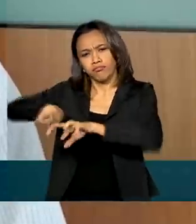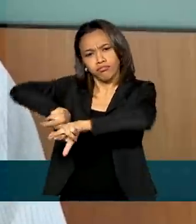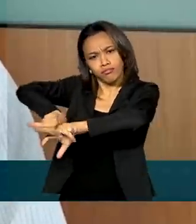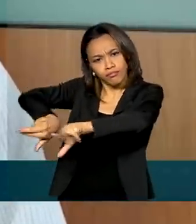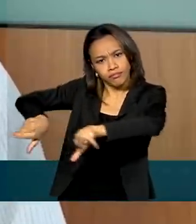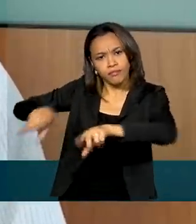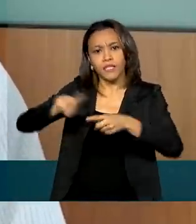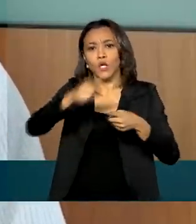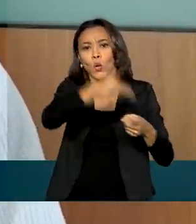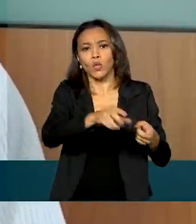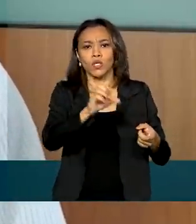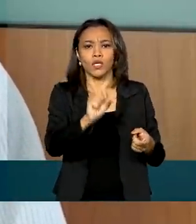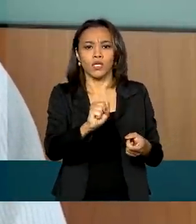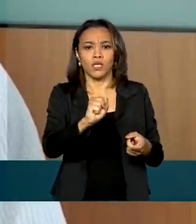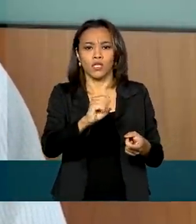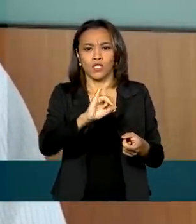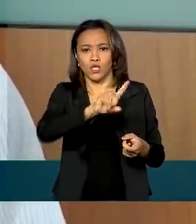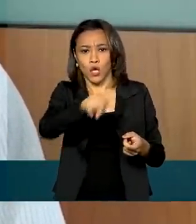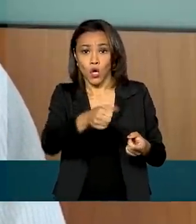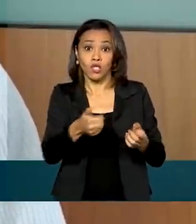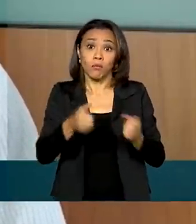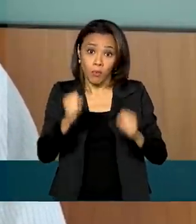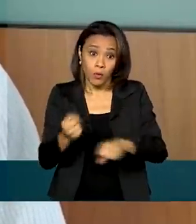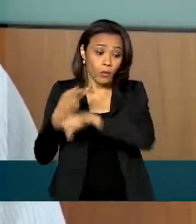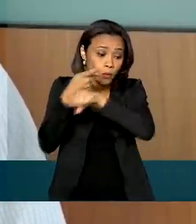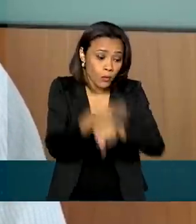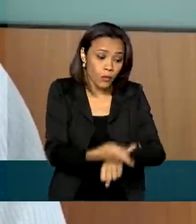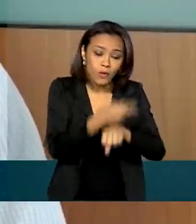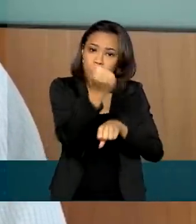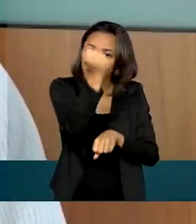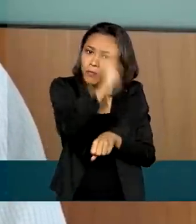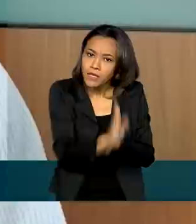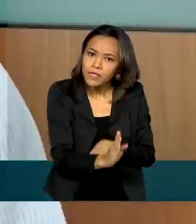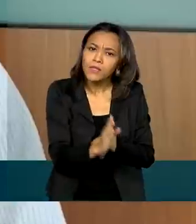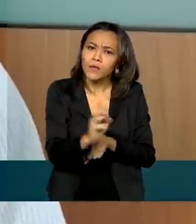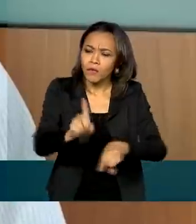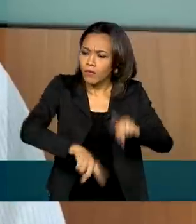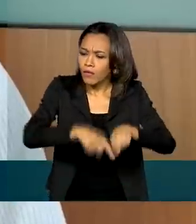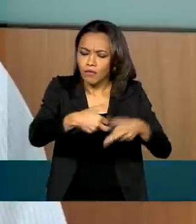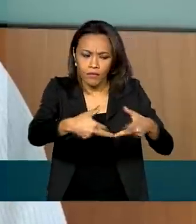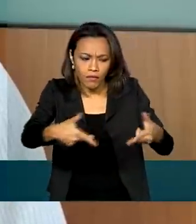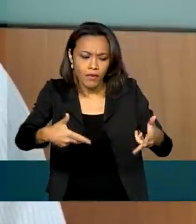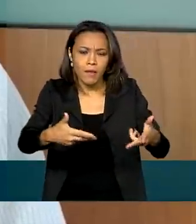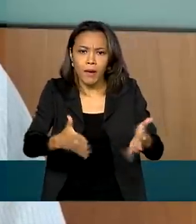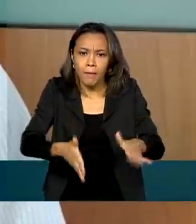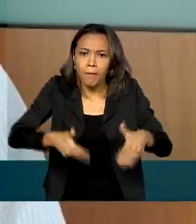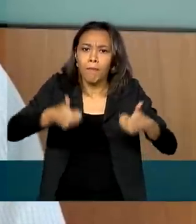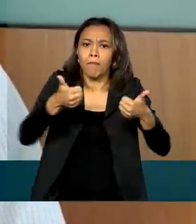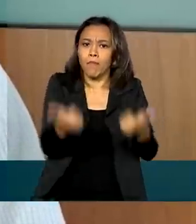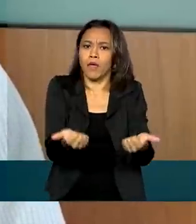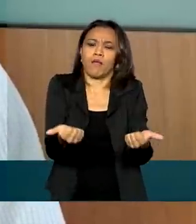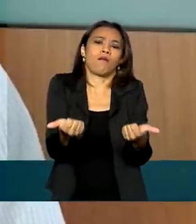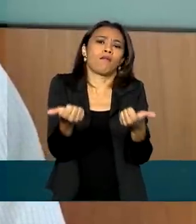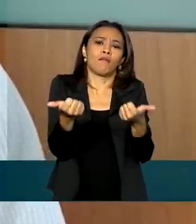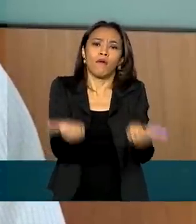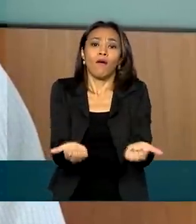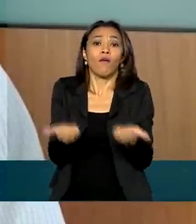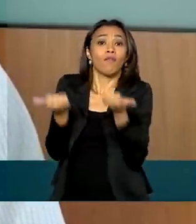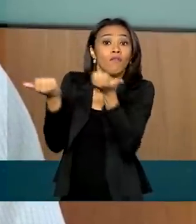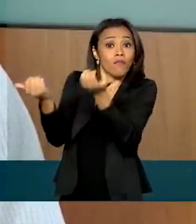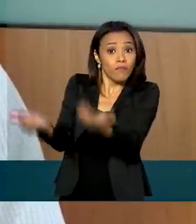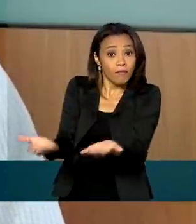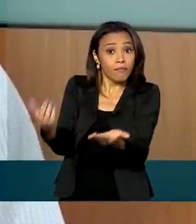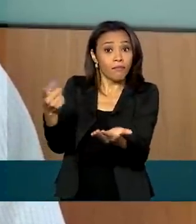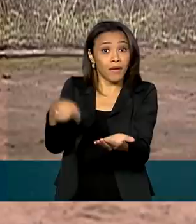possam buscar no mercado externo produtos para melhorar a oferta interna, fazendo com que não